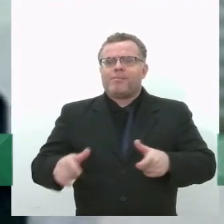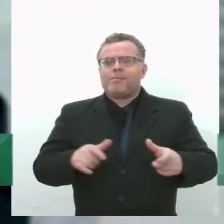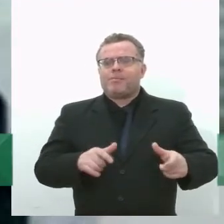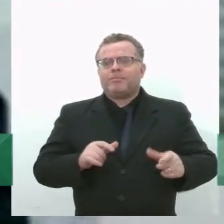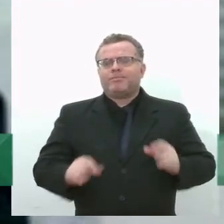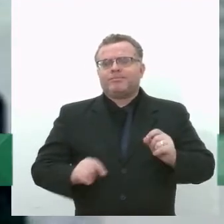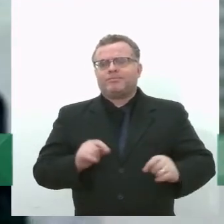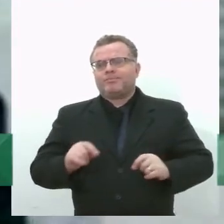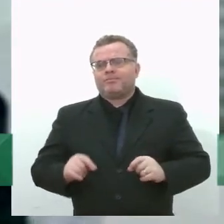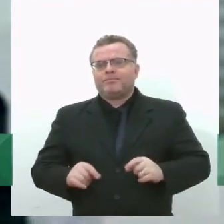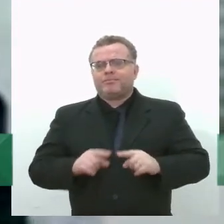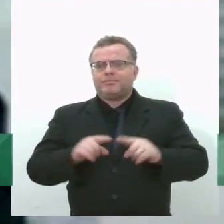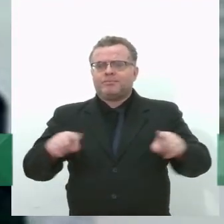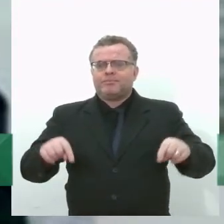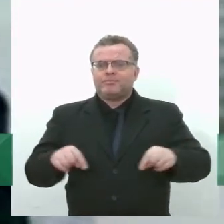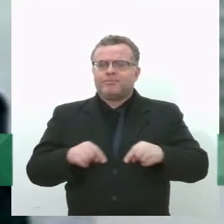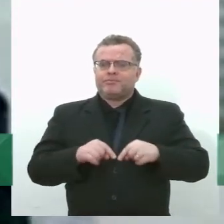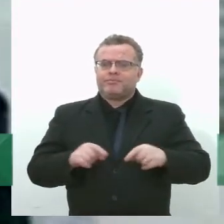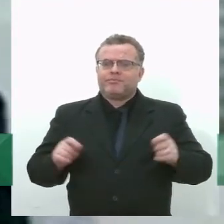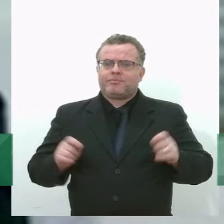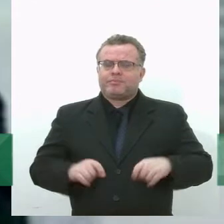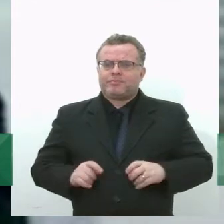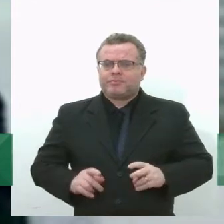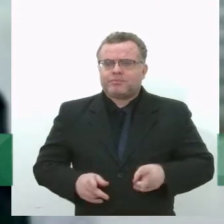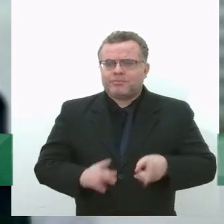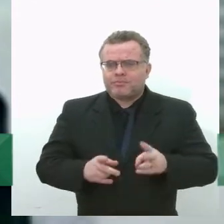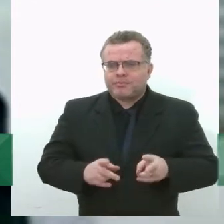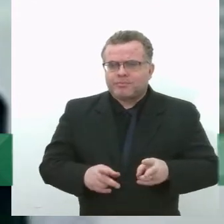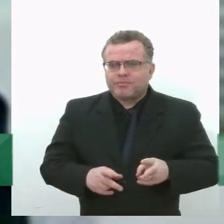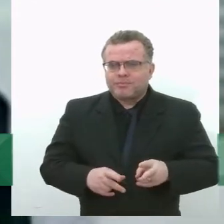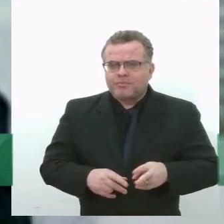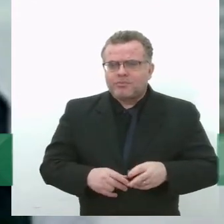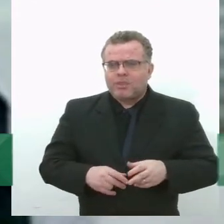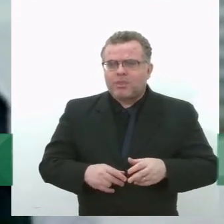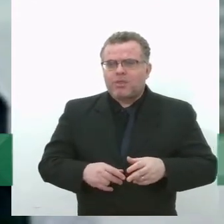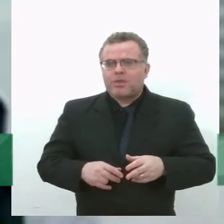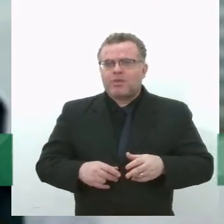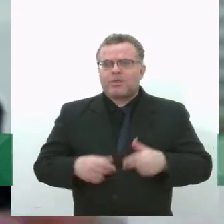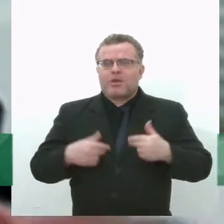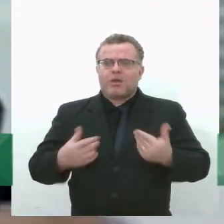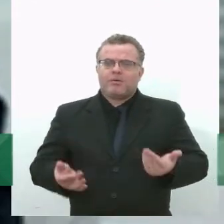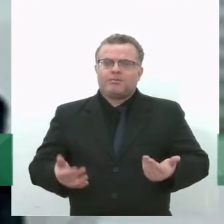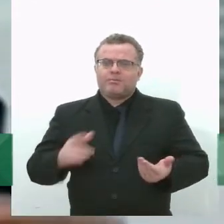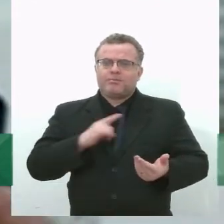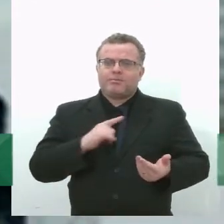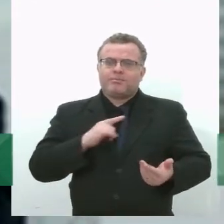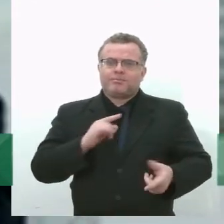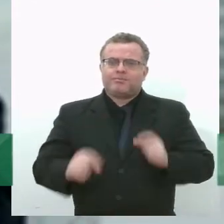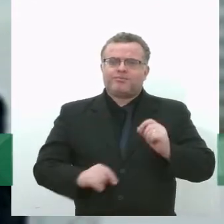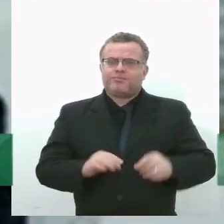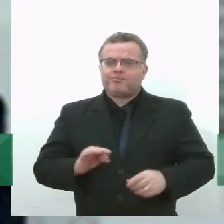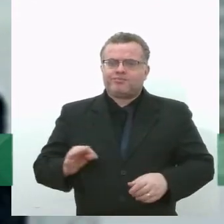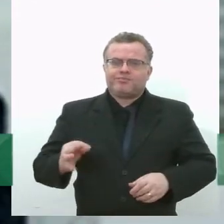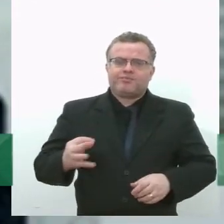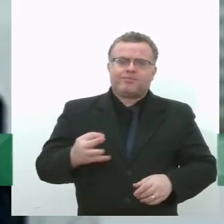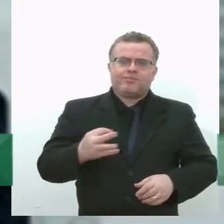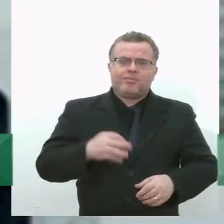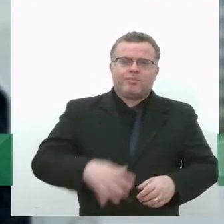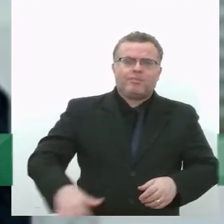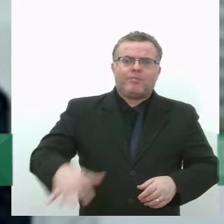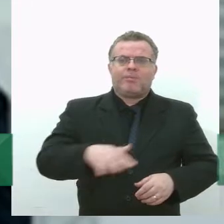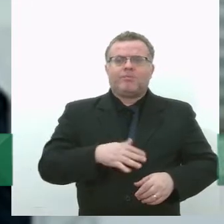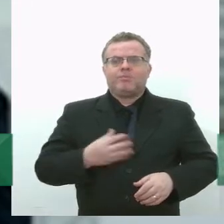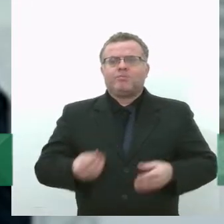para o tratamento do churume, que é drenado de todas as células do aterro sanitário.